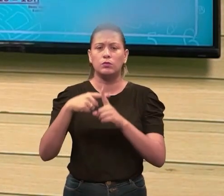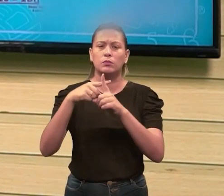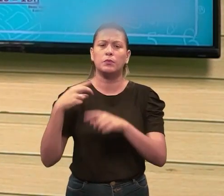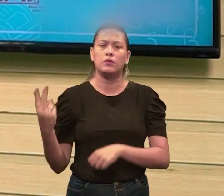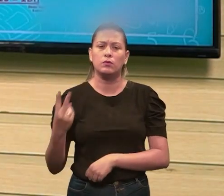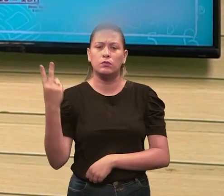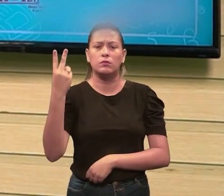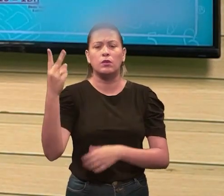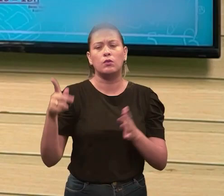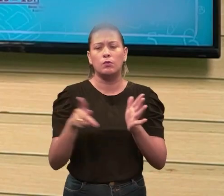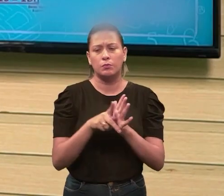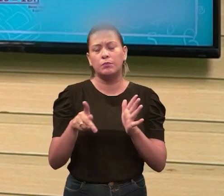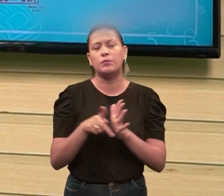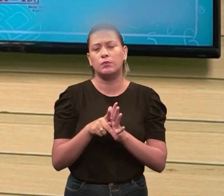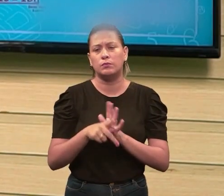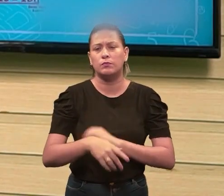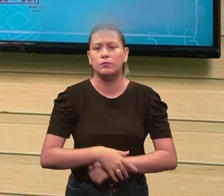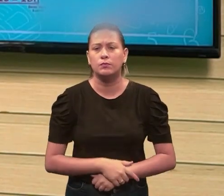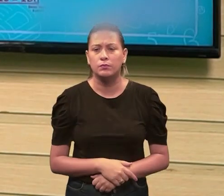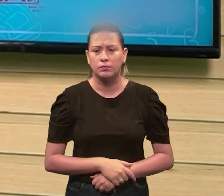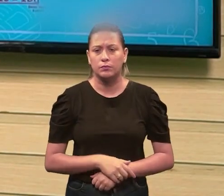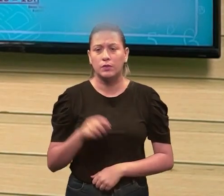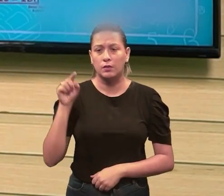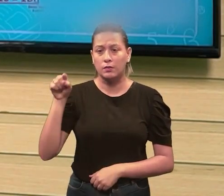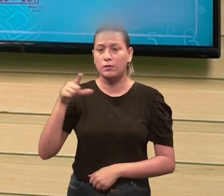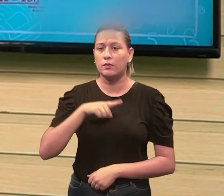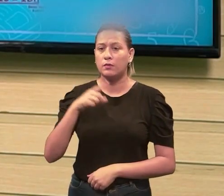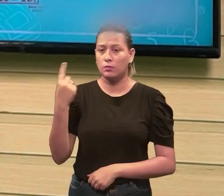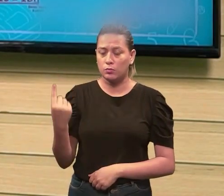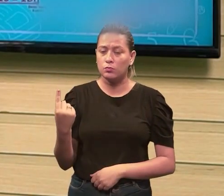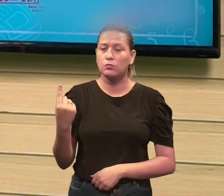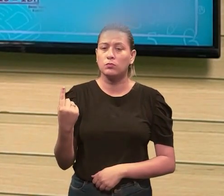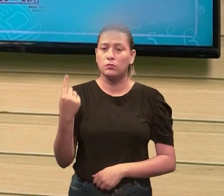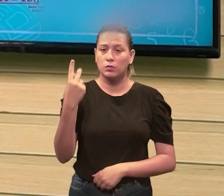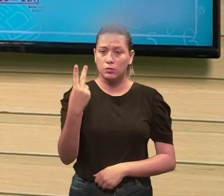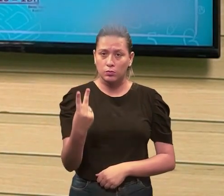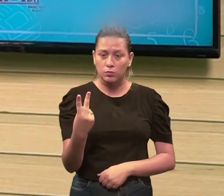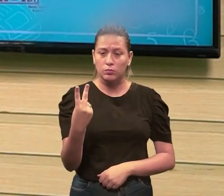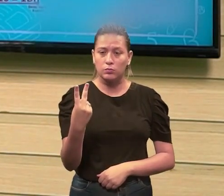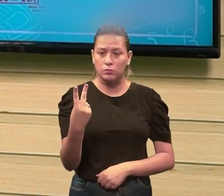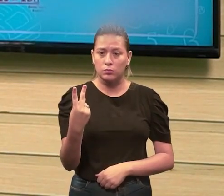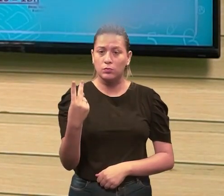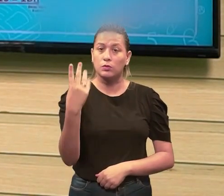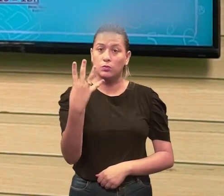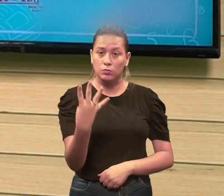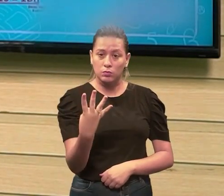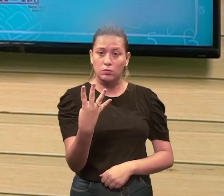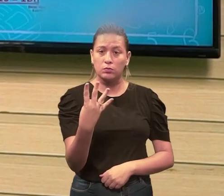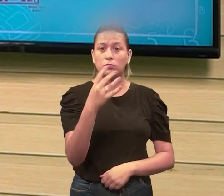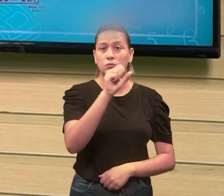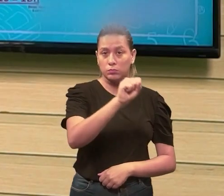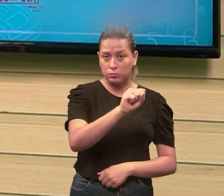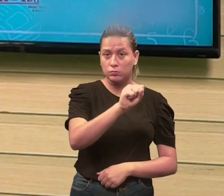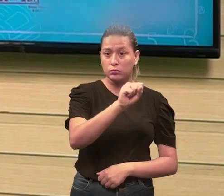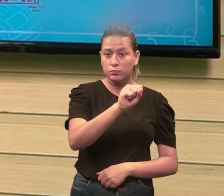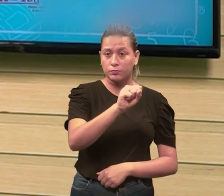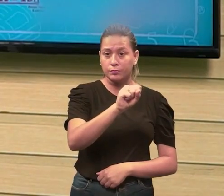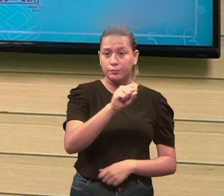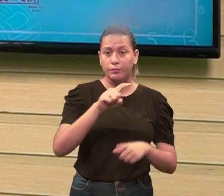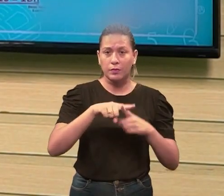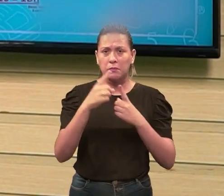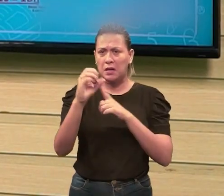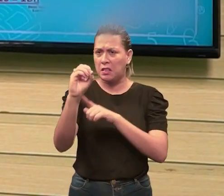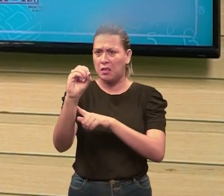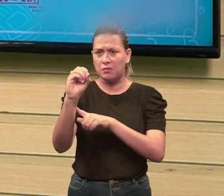somo os valores que são correspondentes decimais desses números. Então, aqui, eu sei que aqui tem 1, aqui tem 2, aqui tem 4 e aqui tem